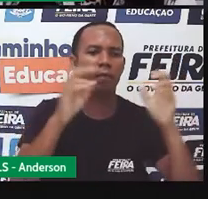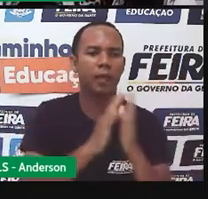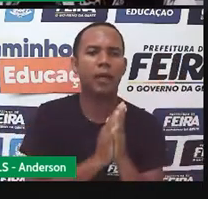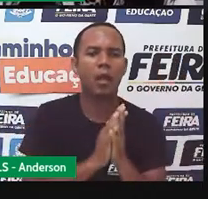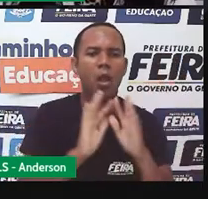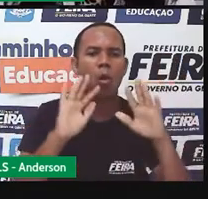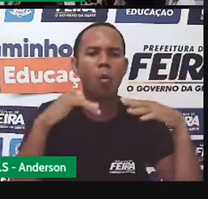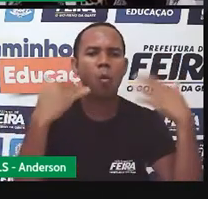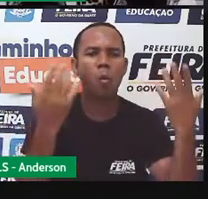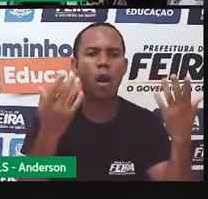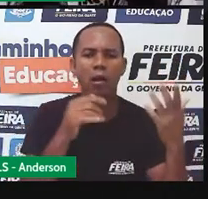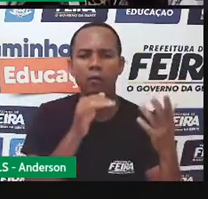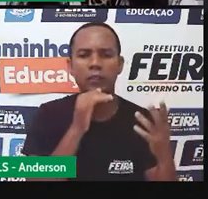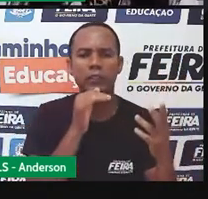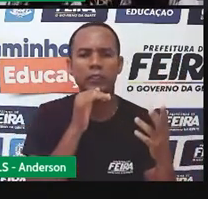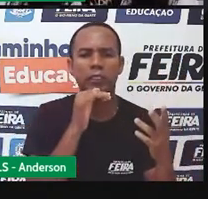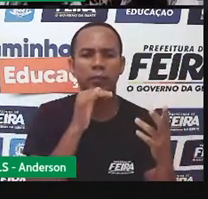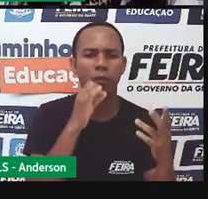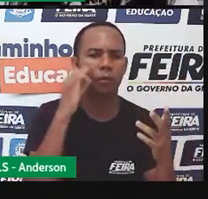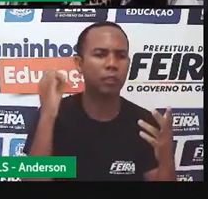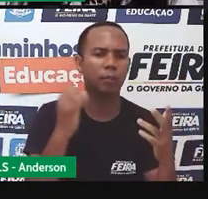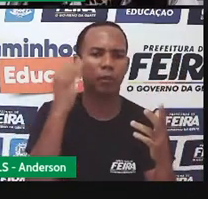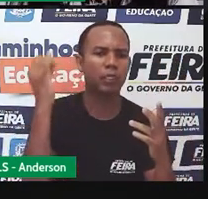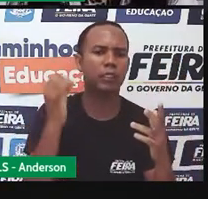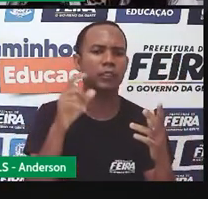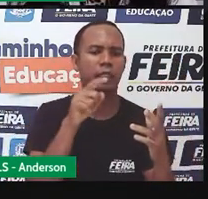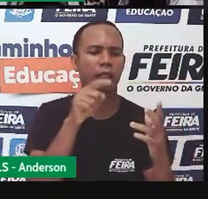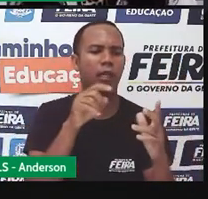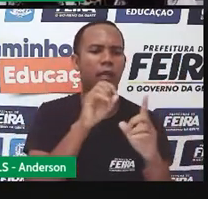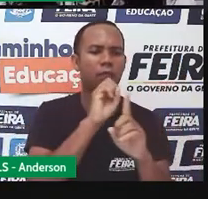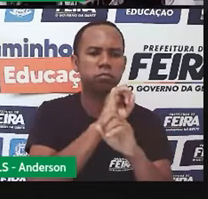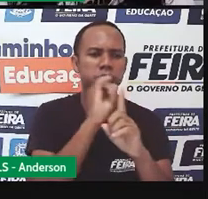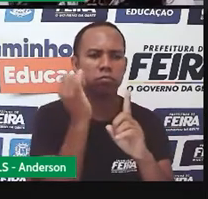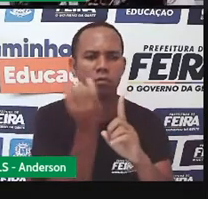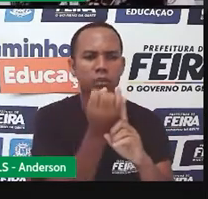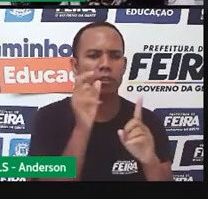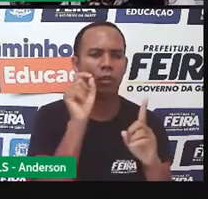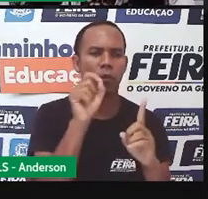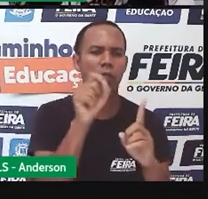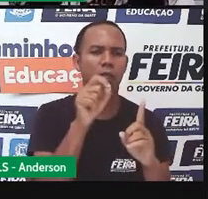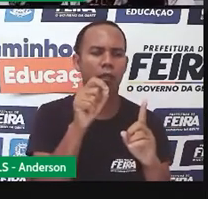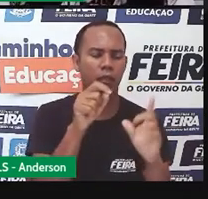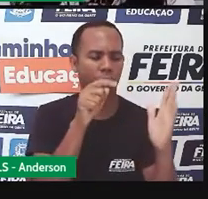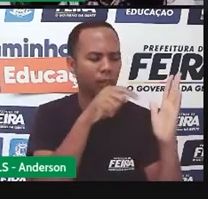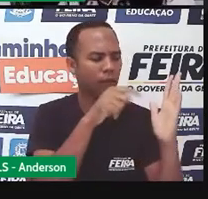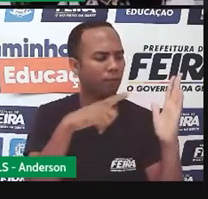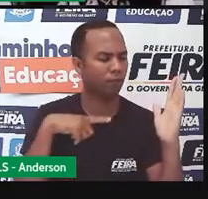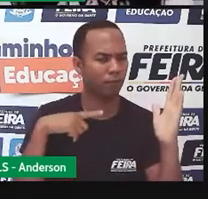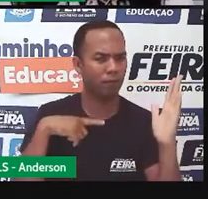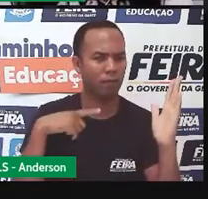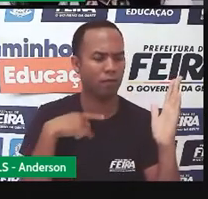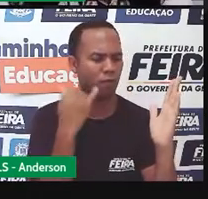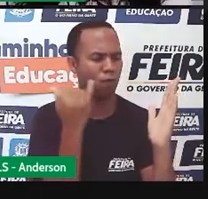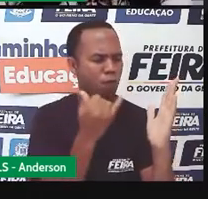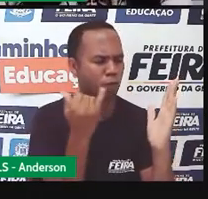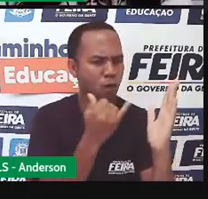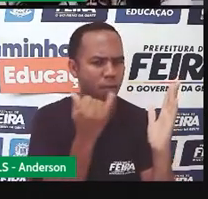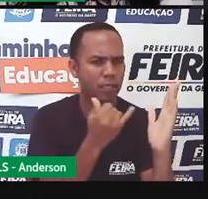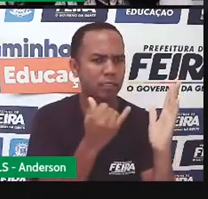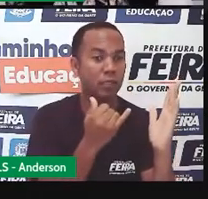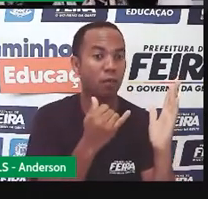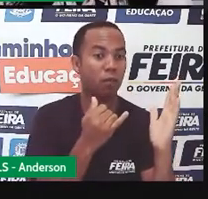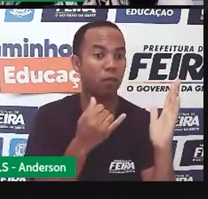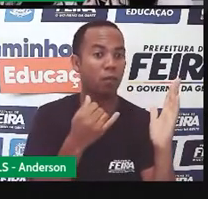social é muito importante como formadora de opinião. Através da reportagem, você fica por